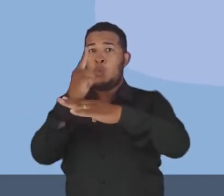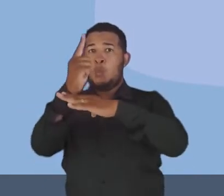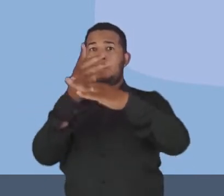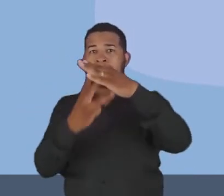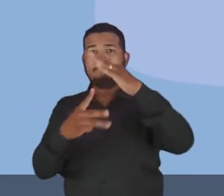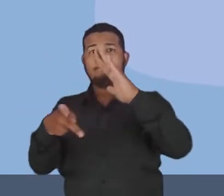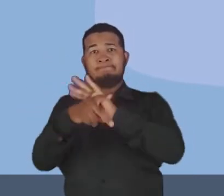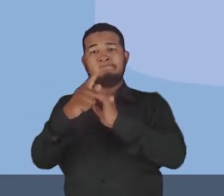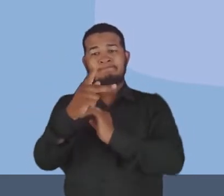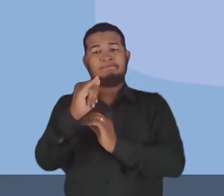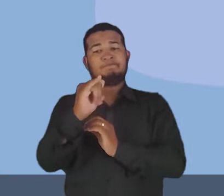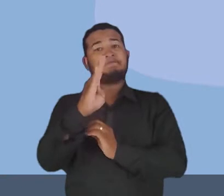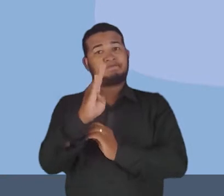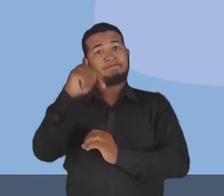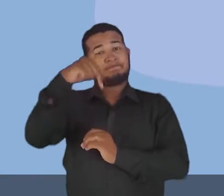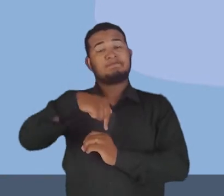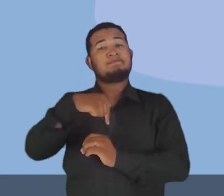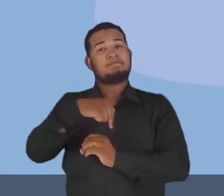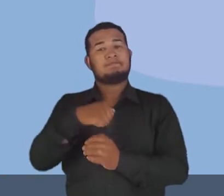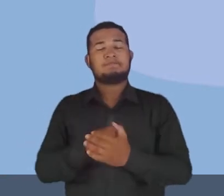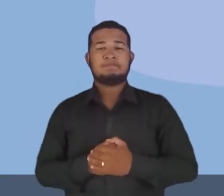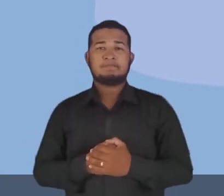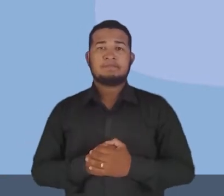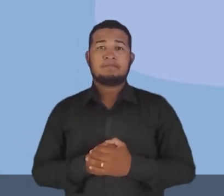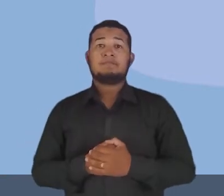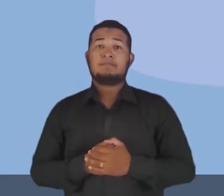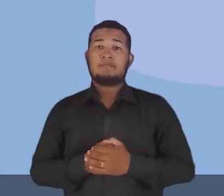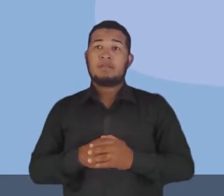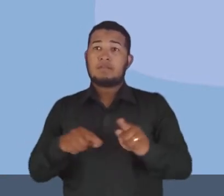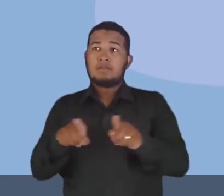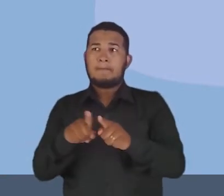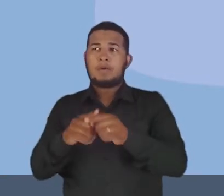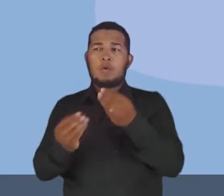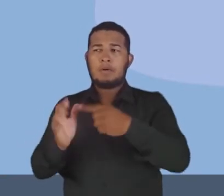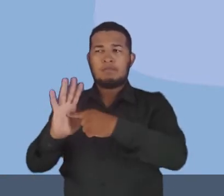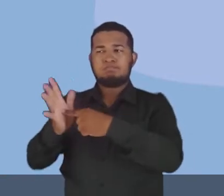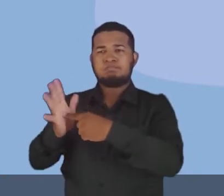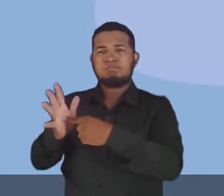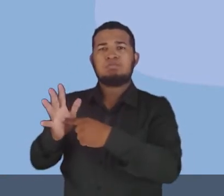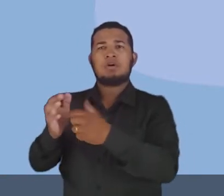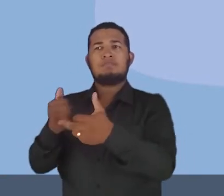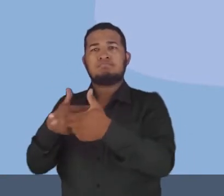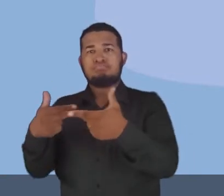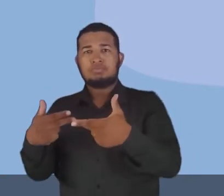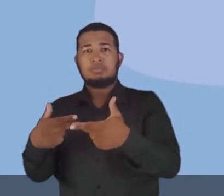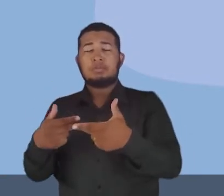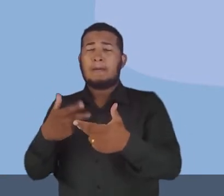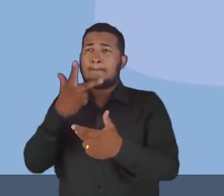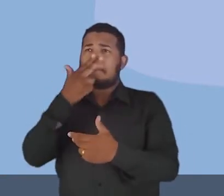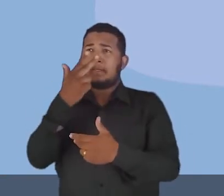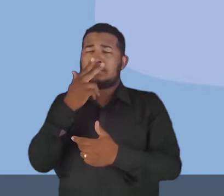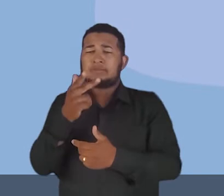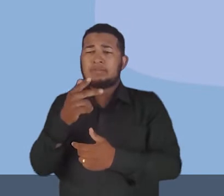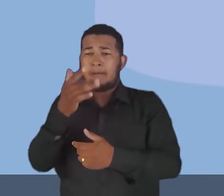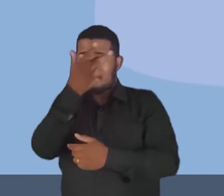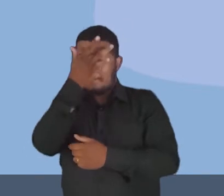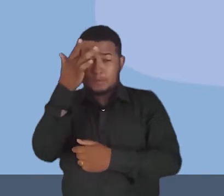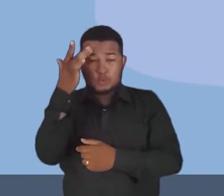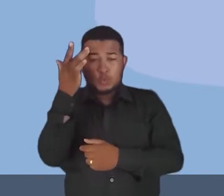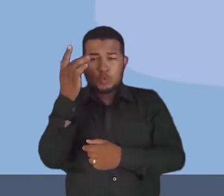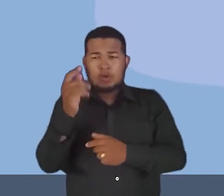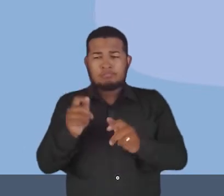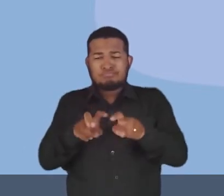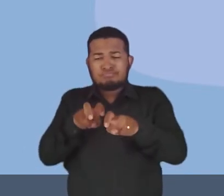do valor bruto de produção. Bom, o custo da mecanização e da produção era um valor que o pequeno produtor não